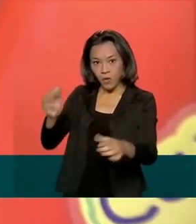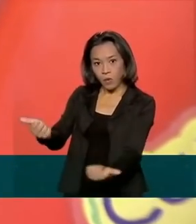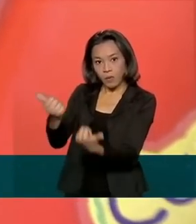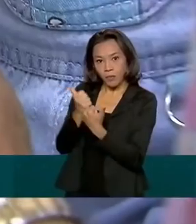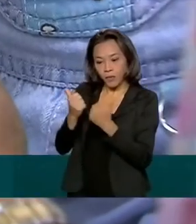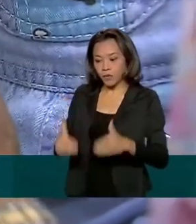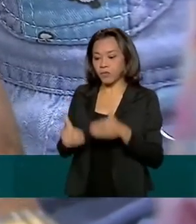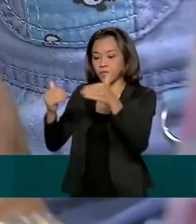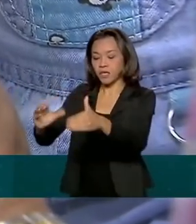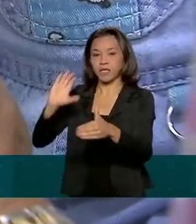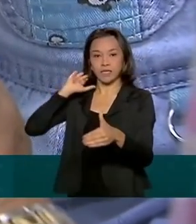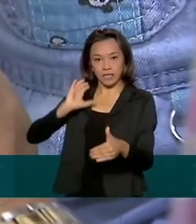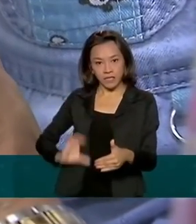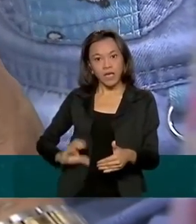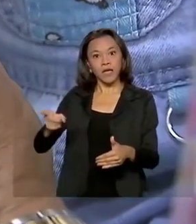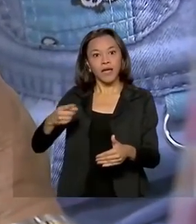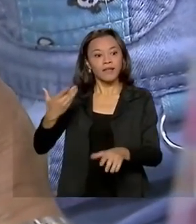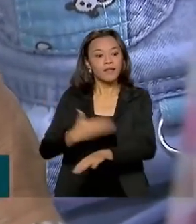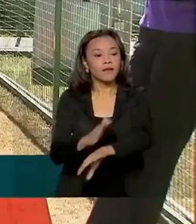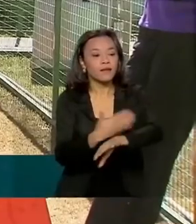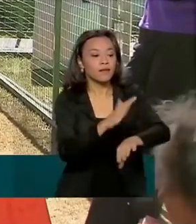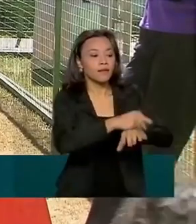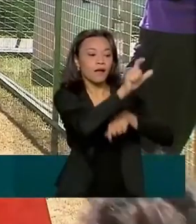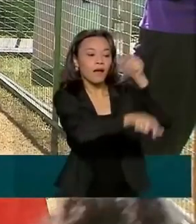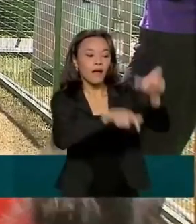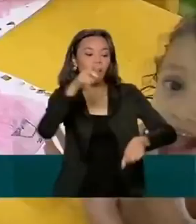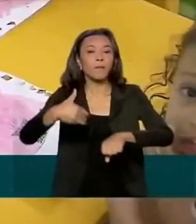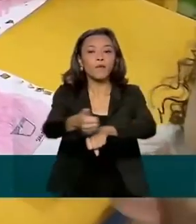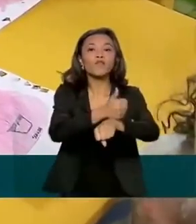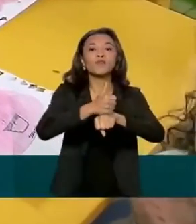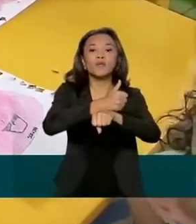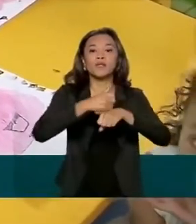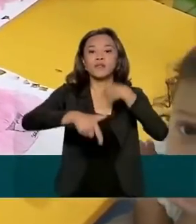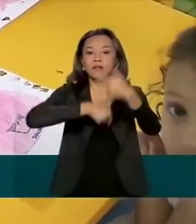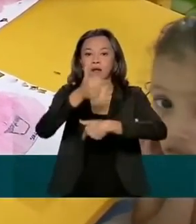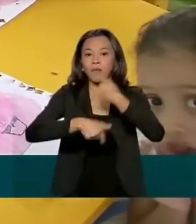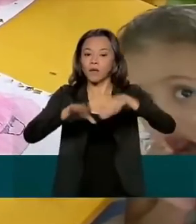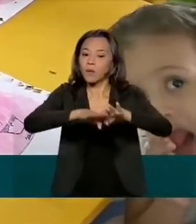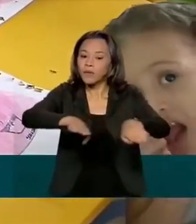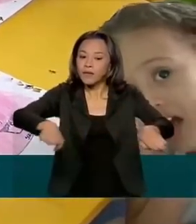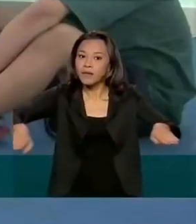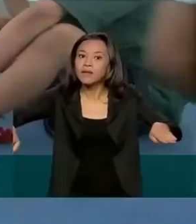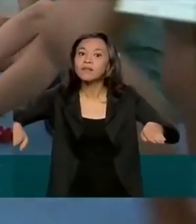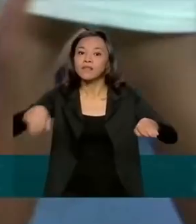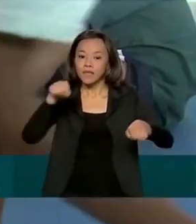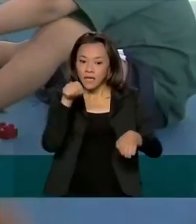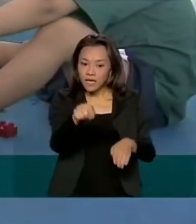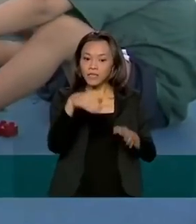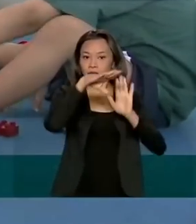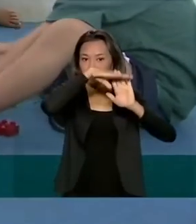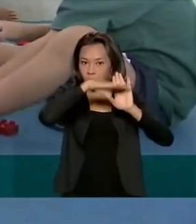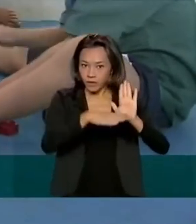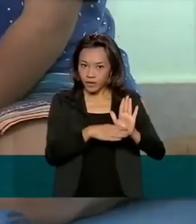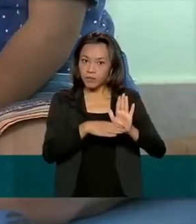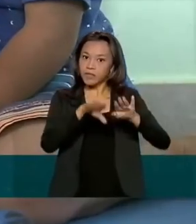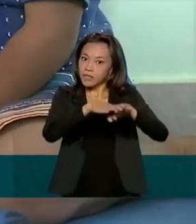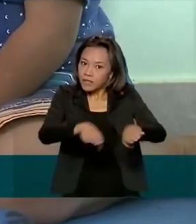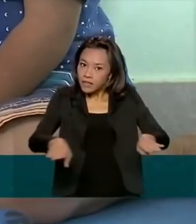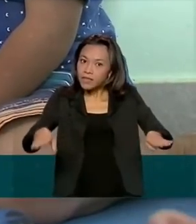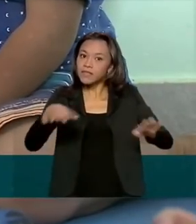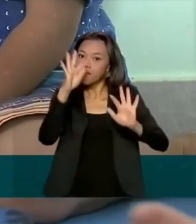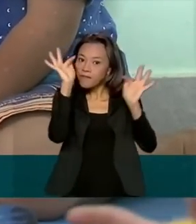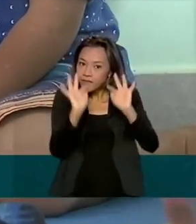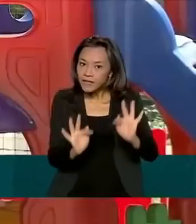capacitar as equipes que atuam nos projetos da primeira infância. No programa Criança Feliz, os agentes fazem visitas